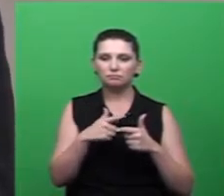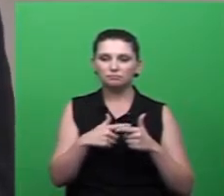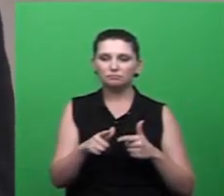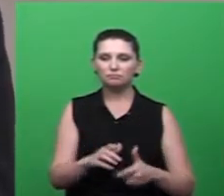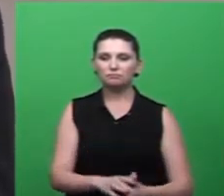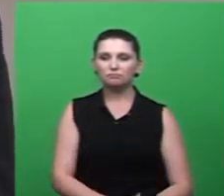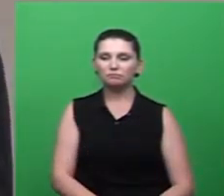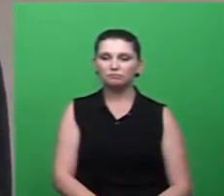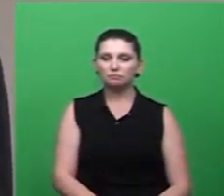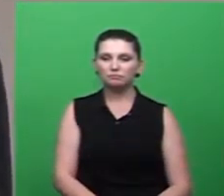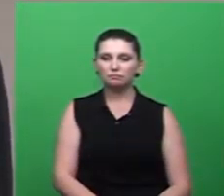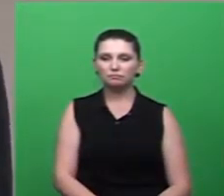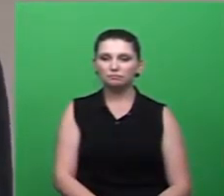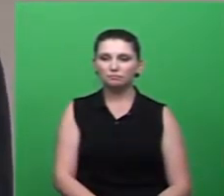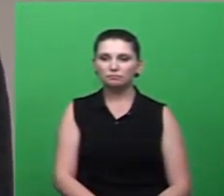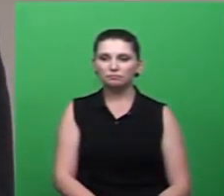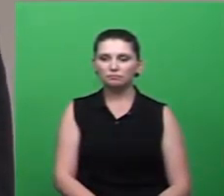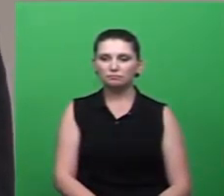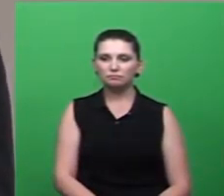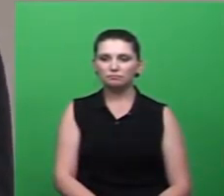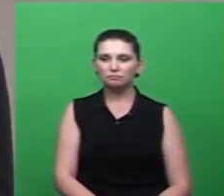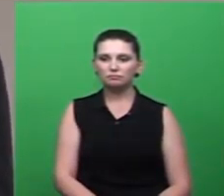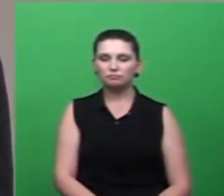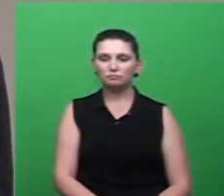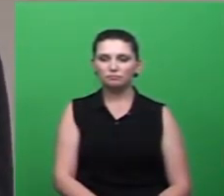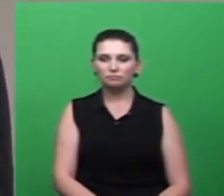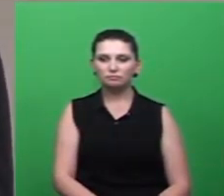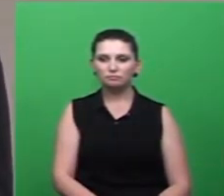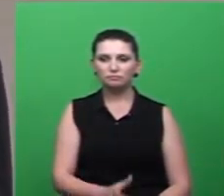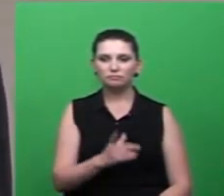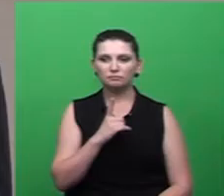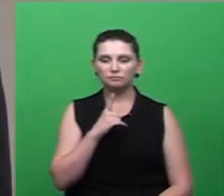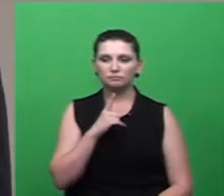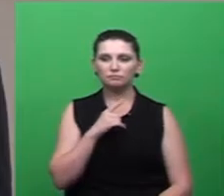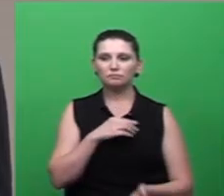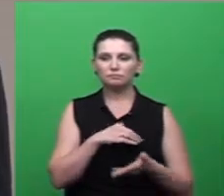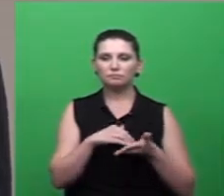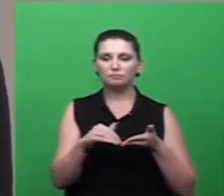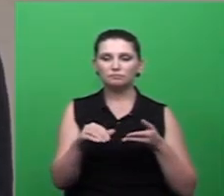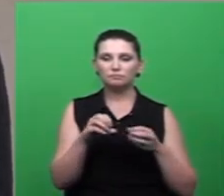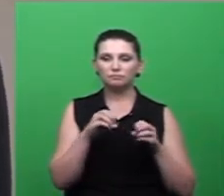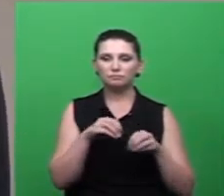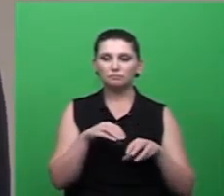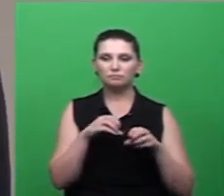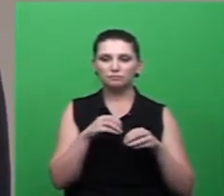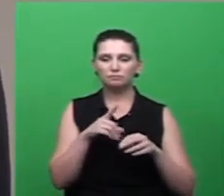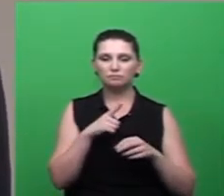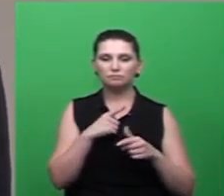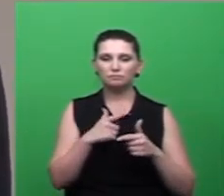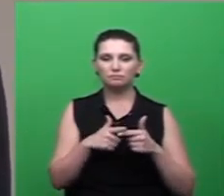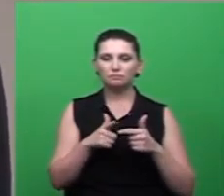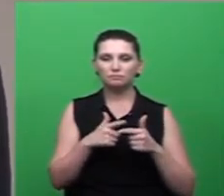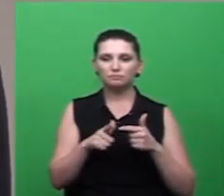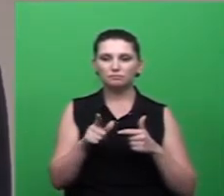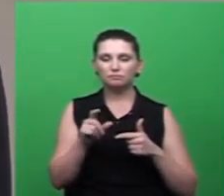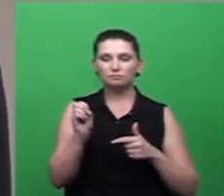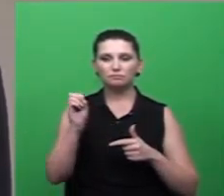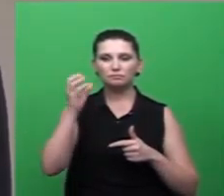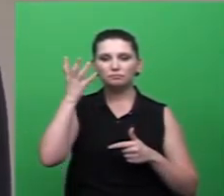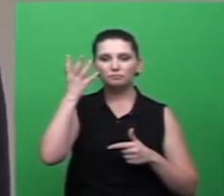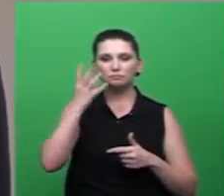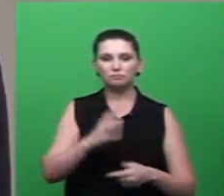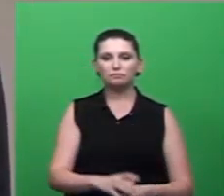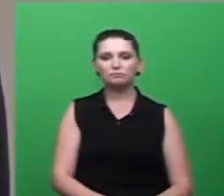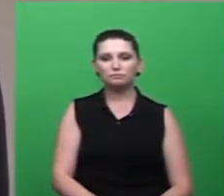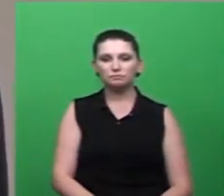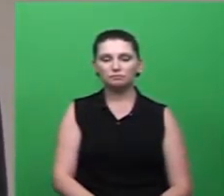encaminhou a secretaria de educação alguns problemas que vinha que